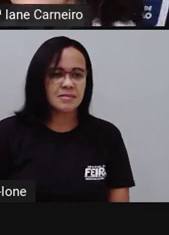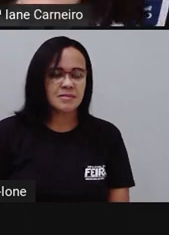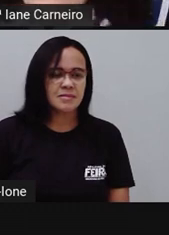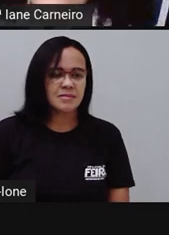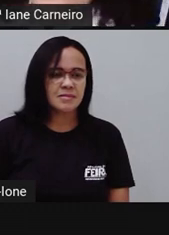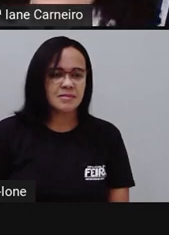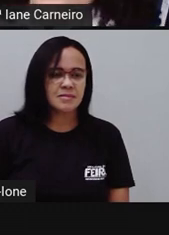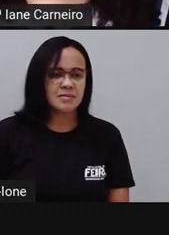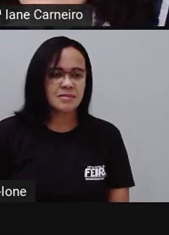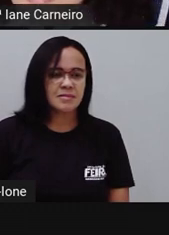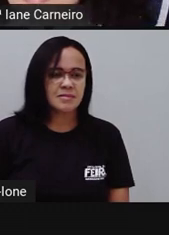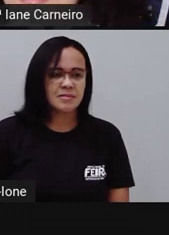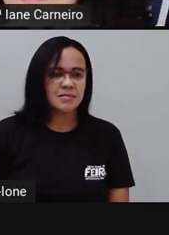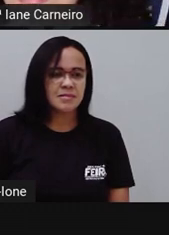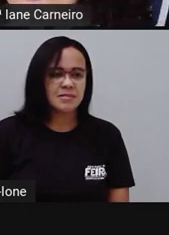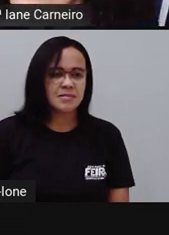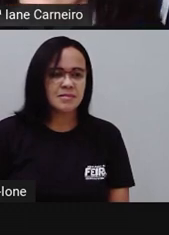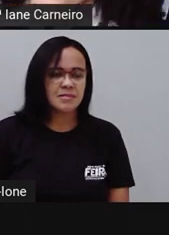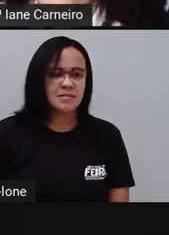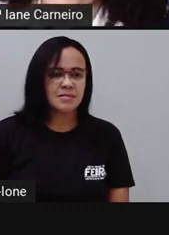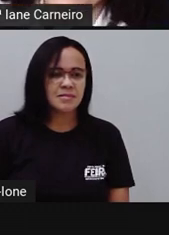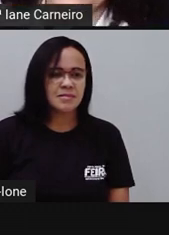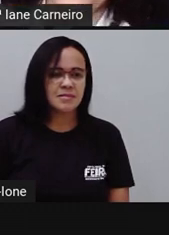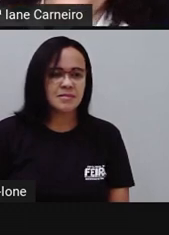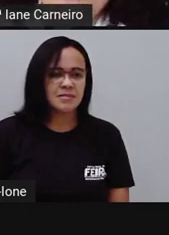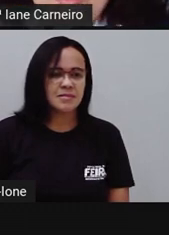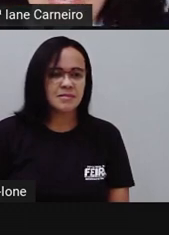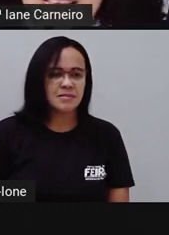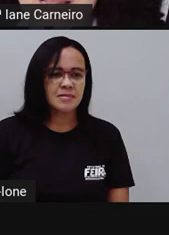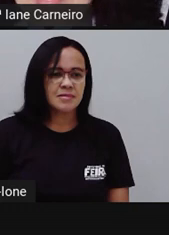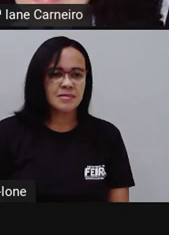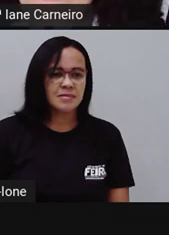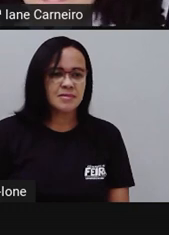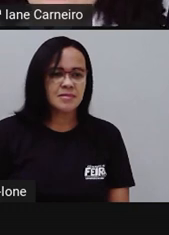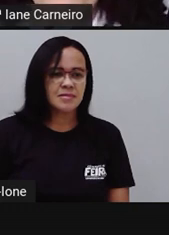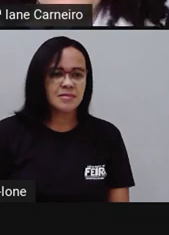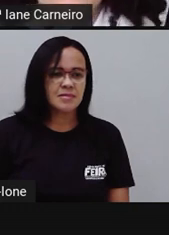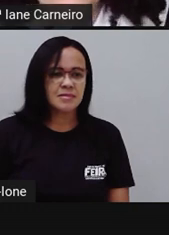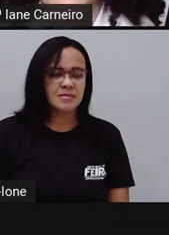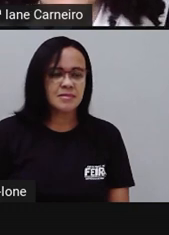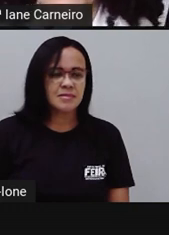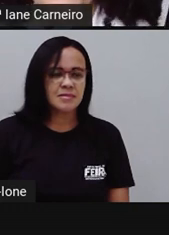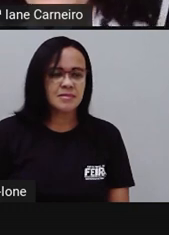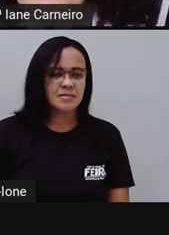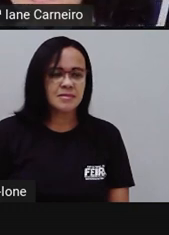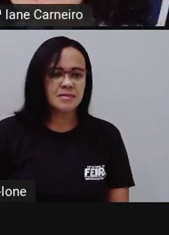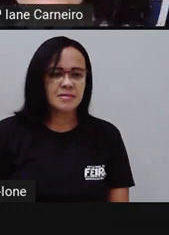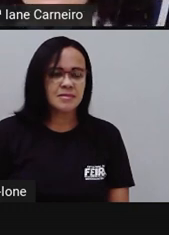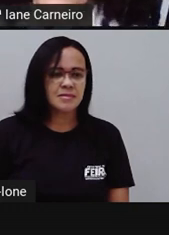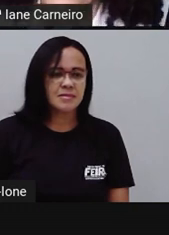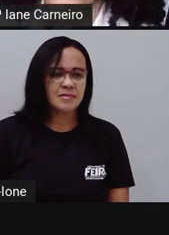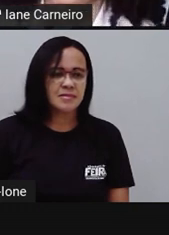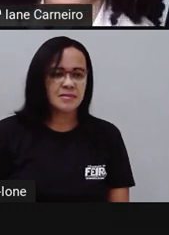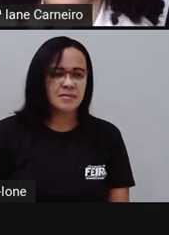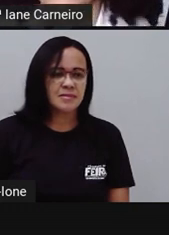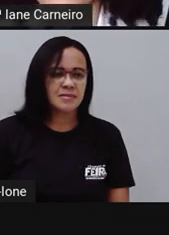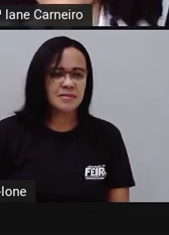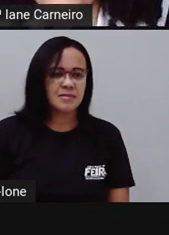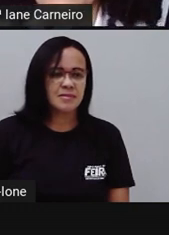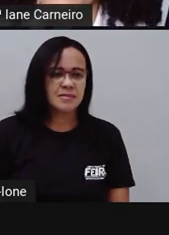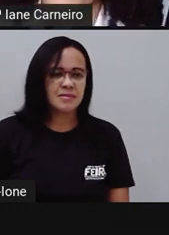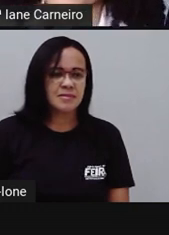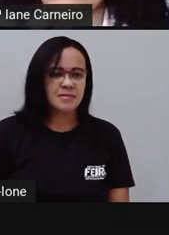usar várias delas, sem que isso seja abuso. Quando chegar a primavera, parece até que pintores retocam a